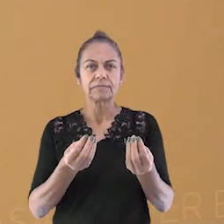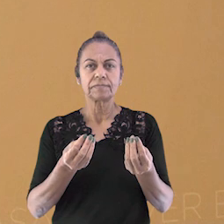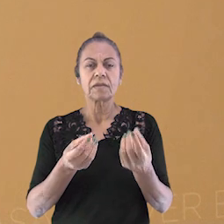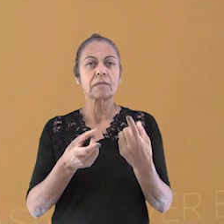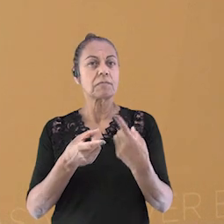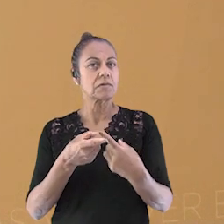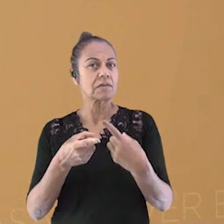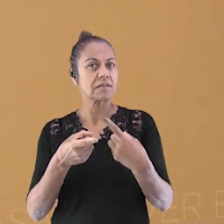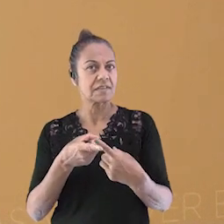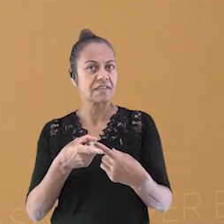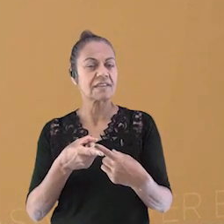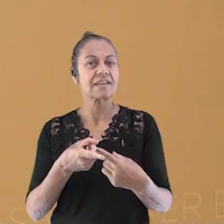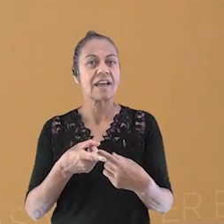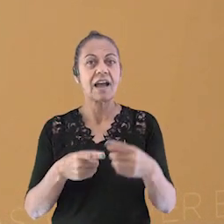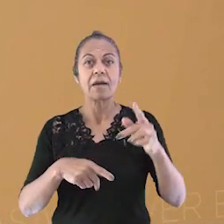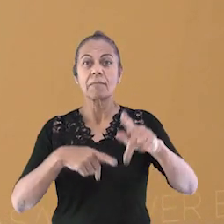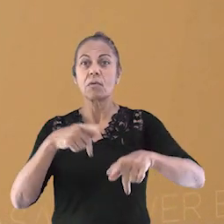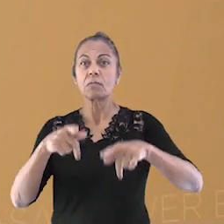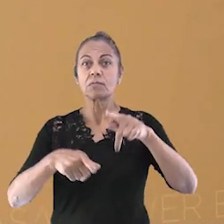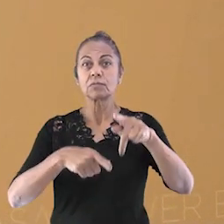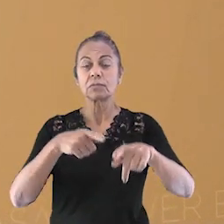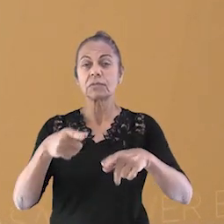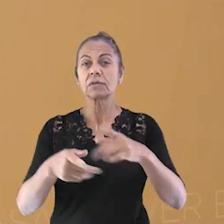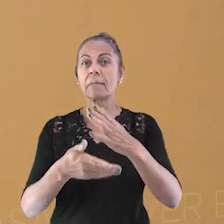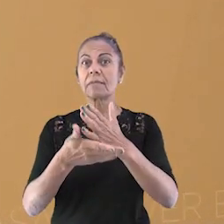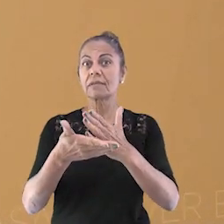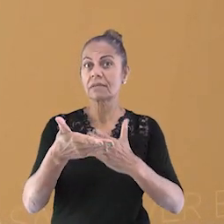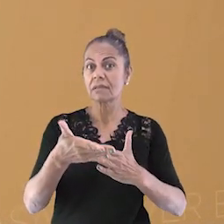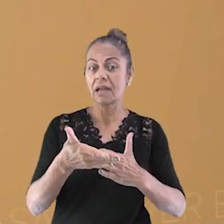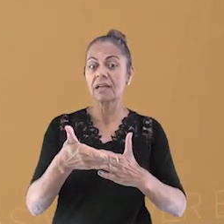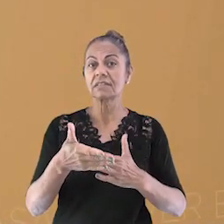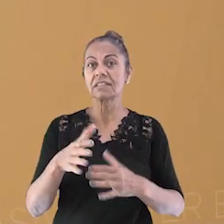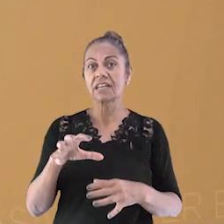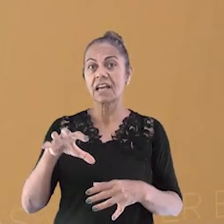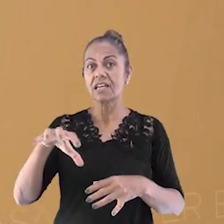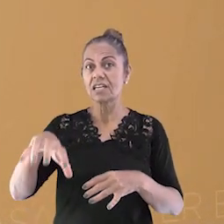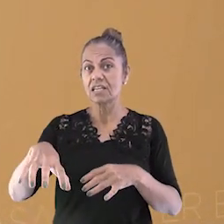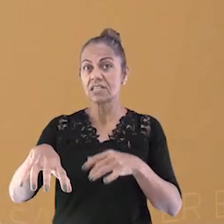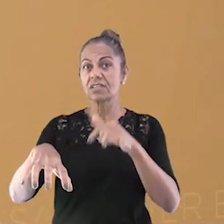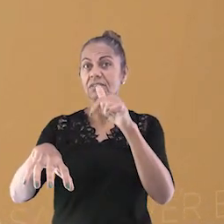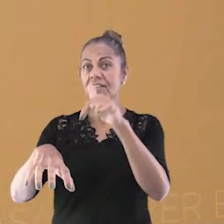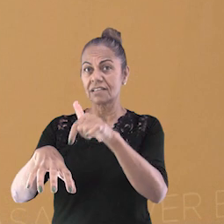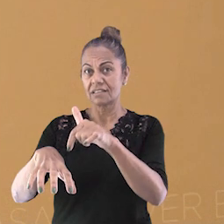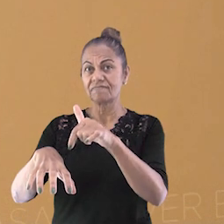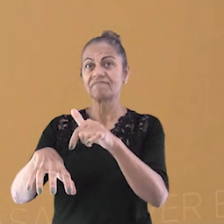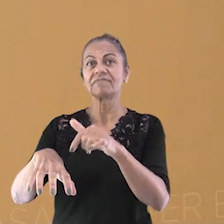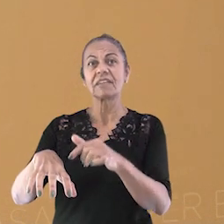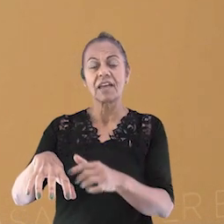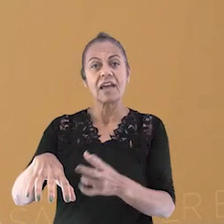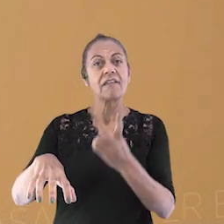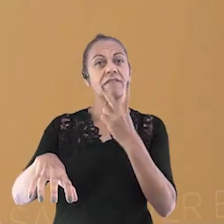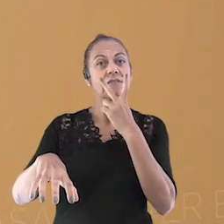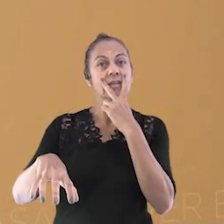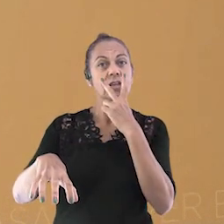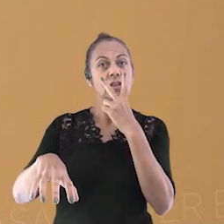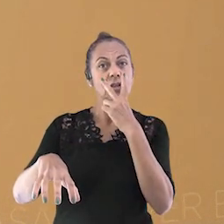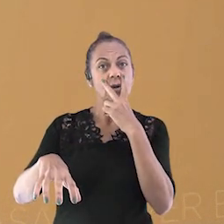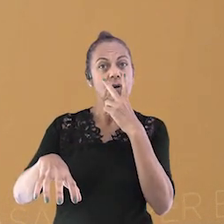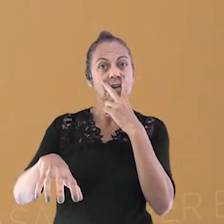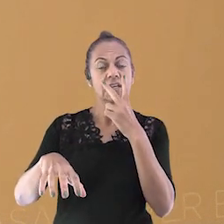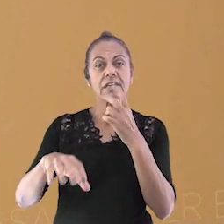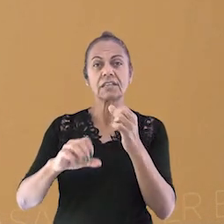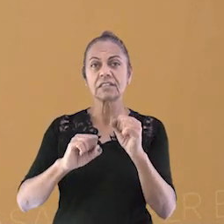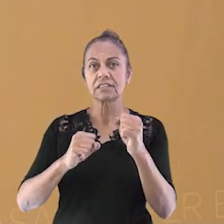Santo se concentra nessa região. Bastante, não é mesmo? Essa região se chama Região Metropolitana da